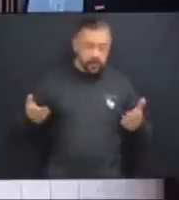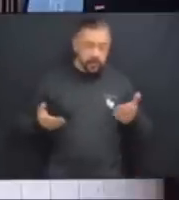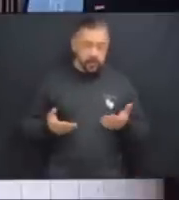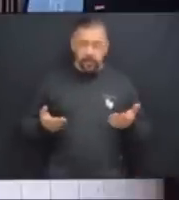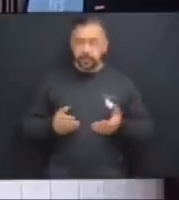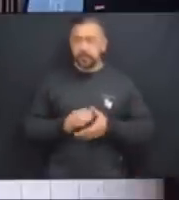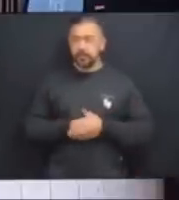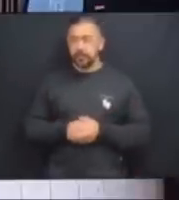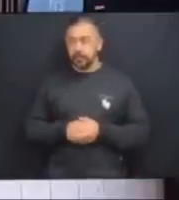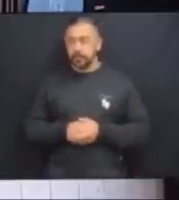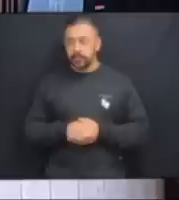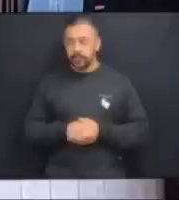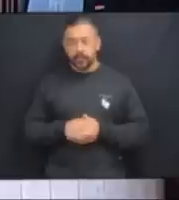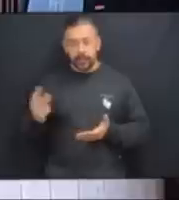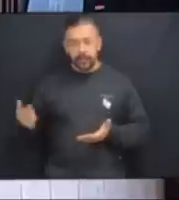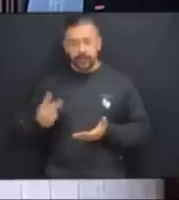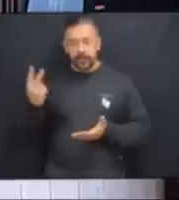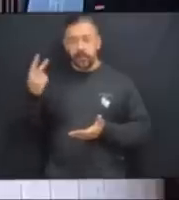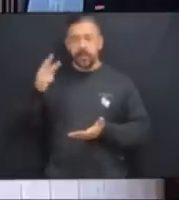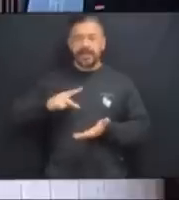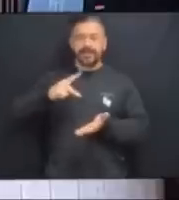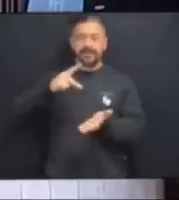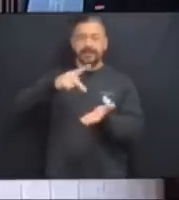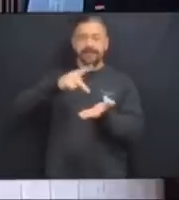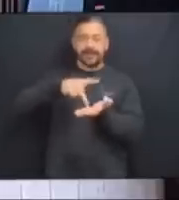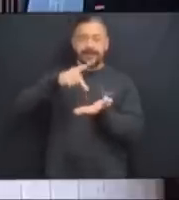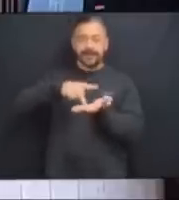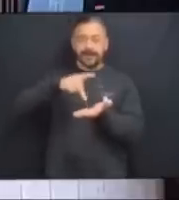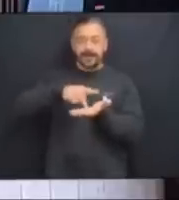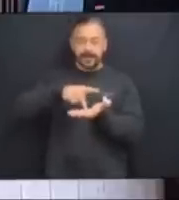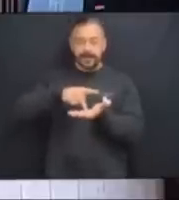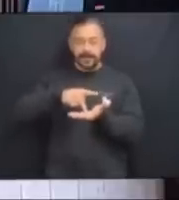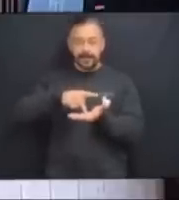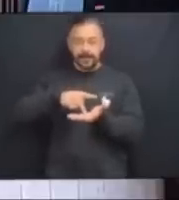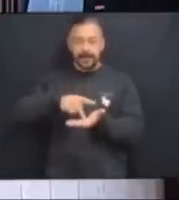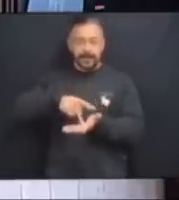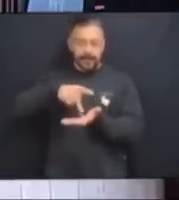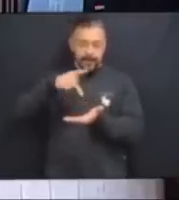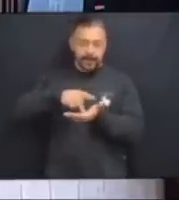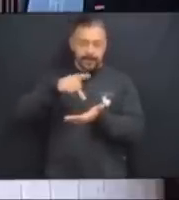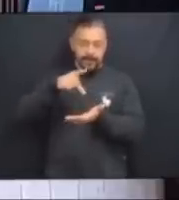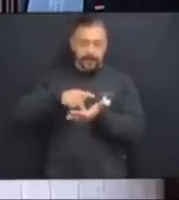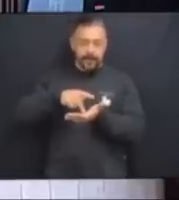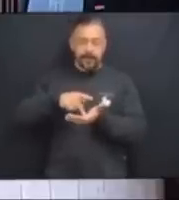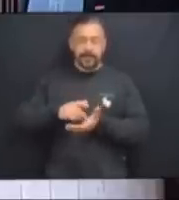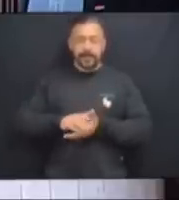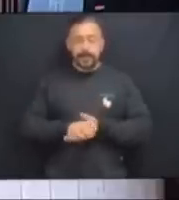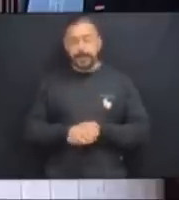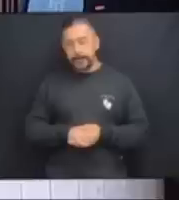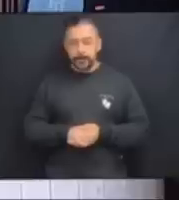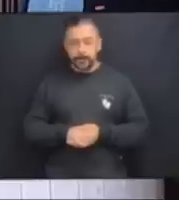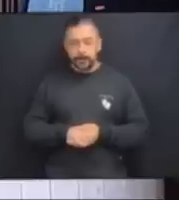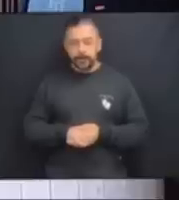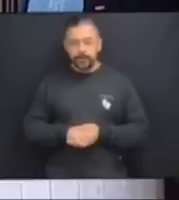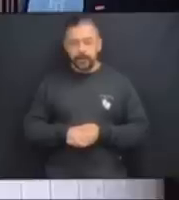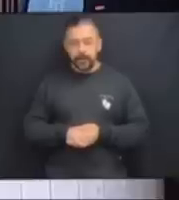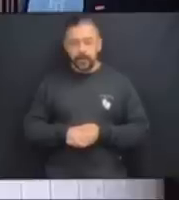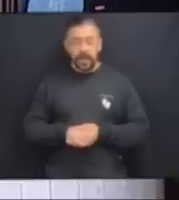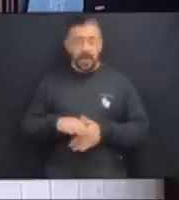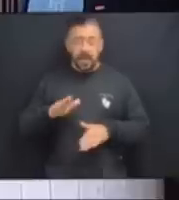sobre o valor da verdade. A verdade nem sempre gera